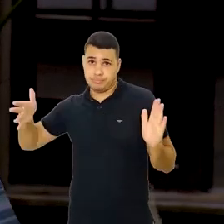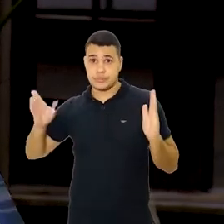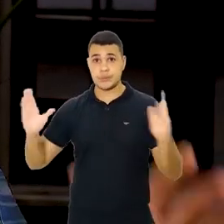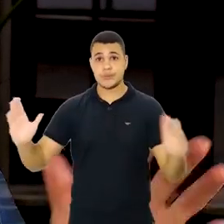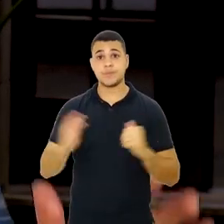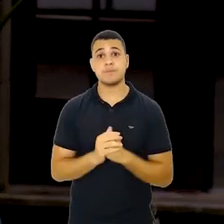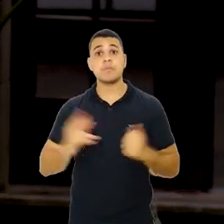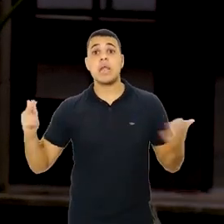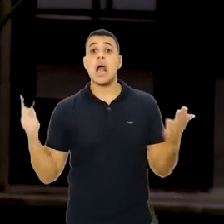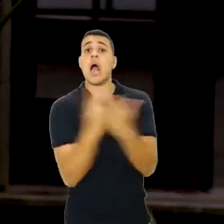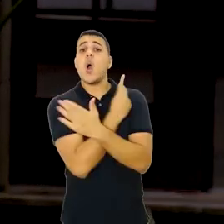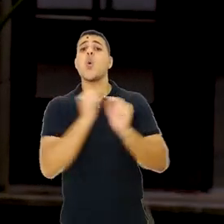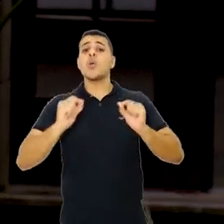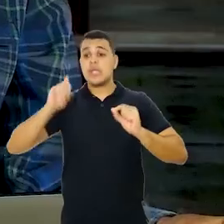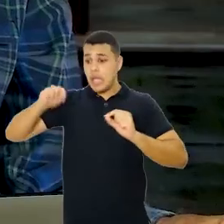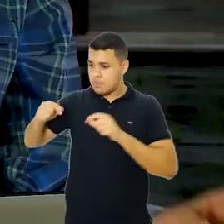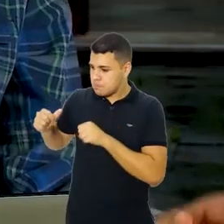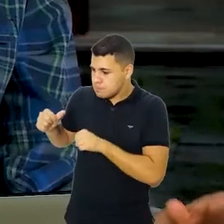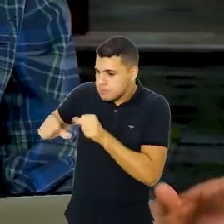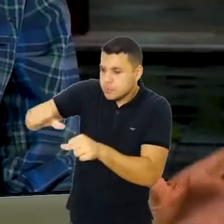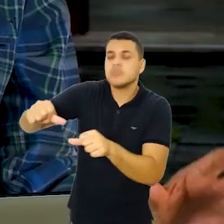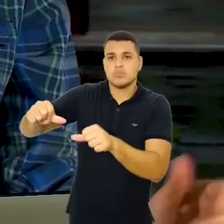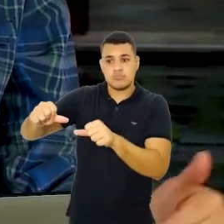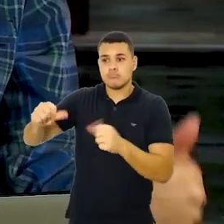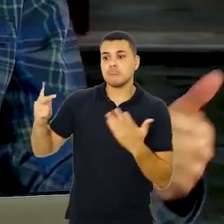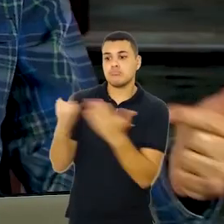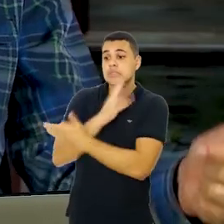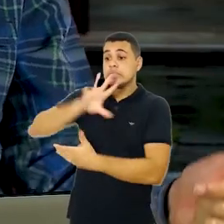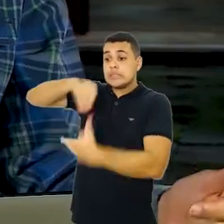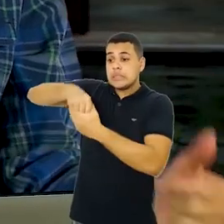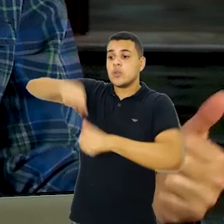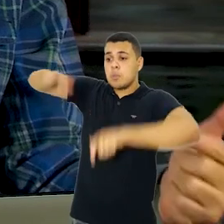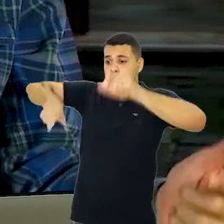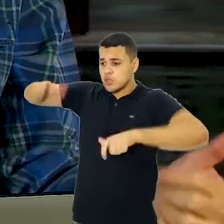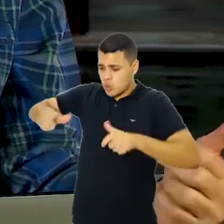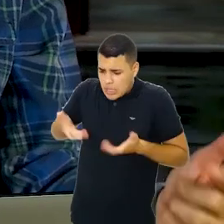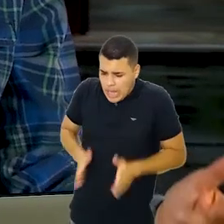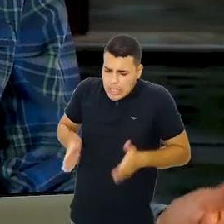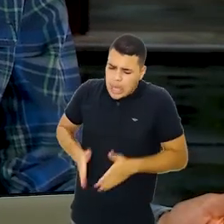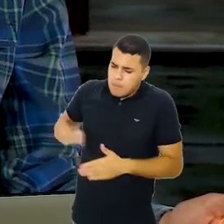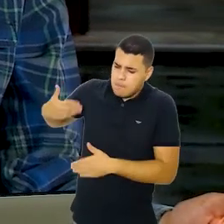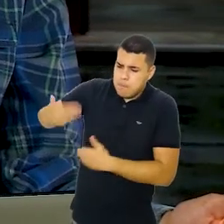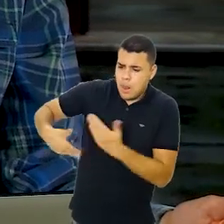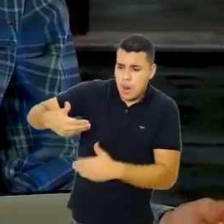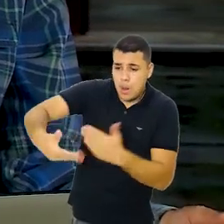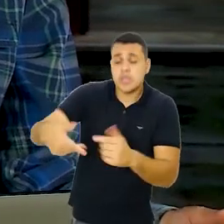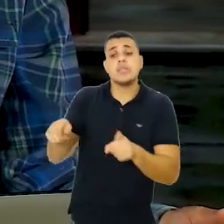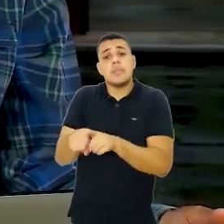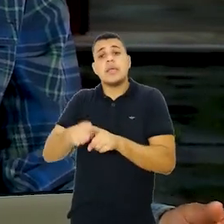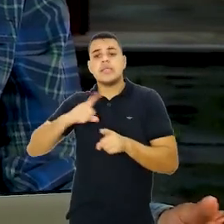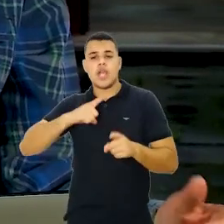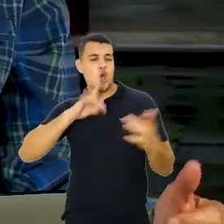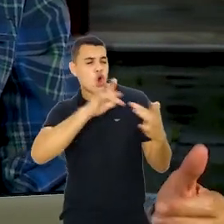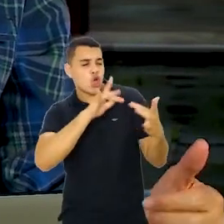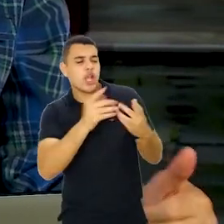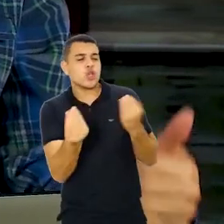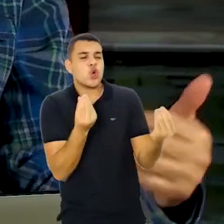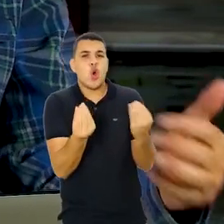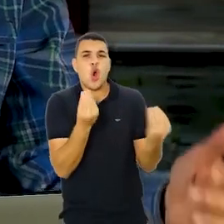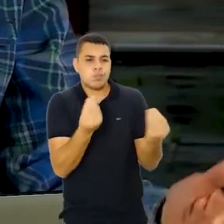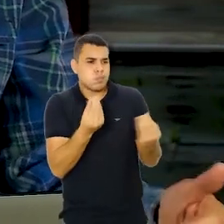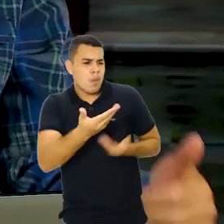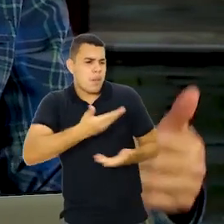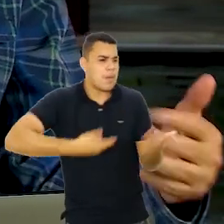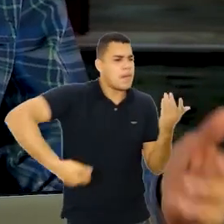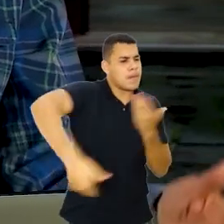muito grande. Ela ocorre quando há uma renovação constante de suscetíveis na população e uma